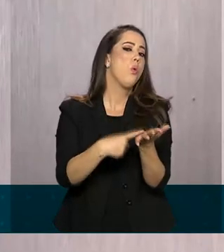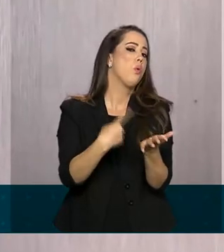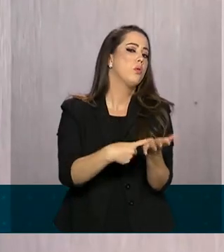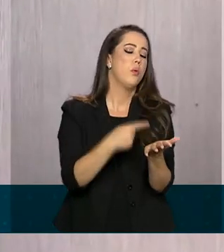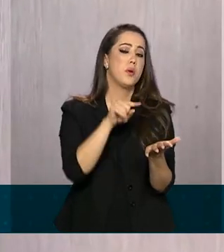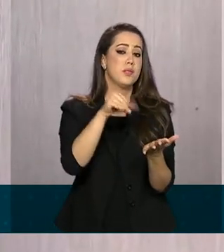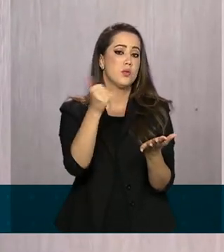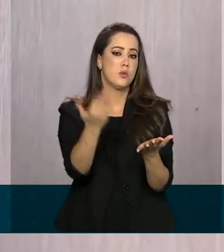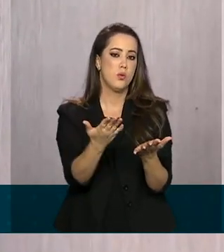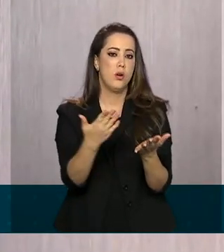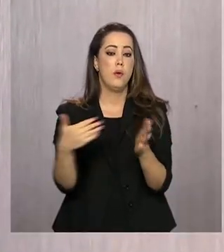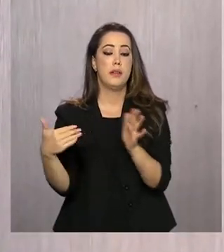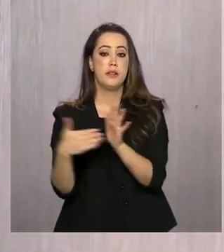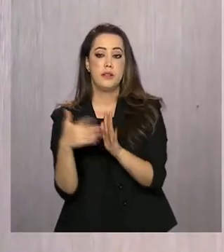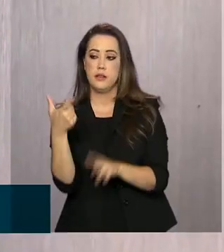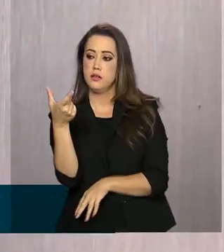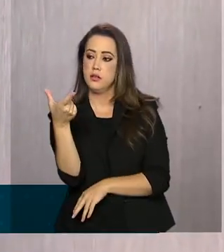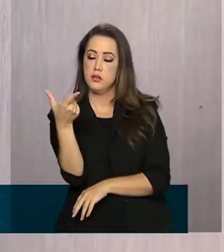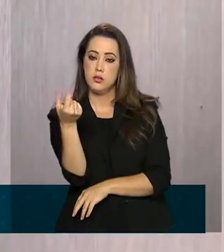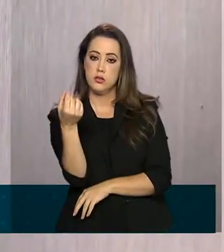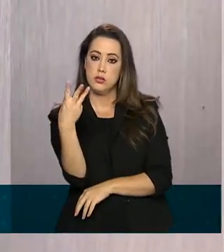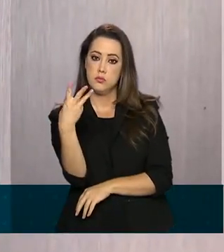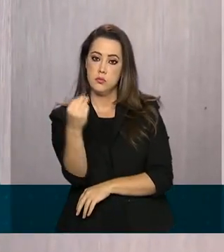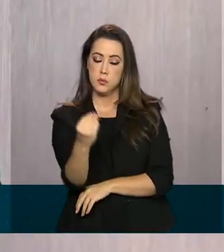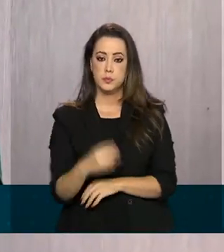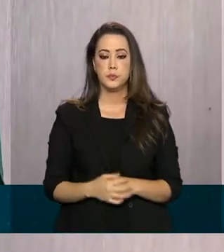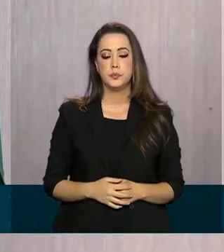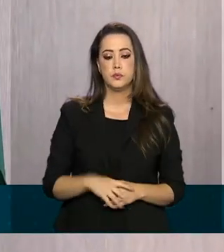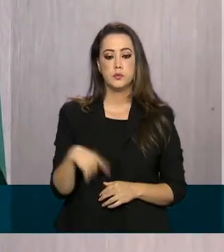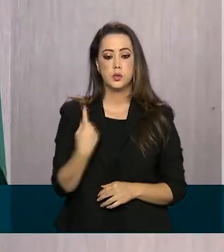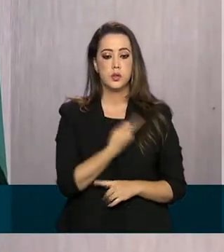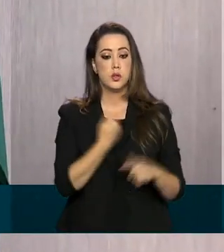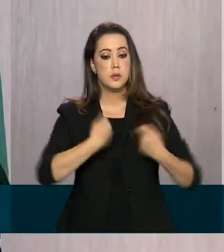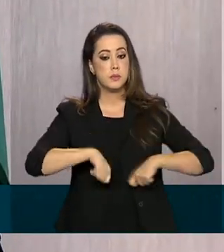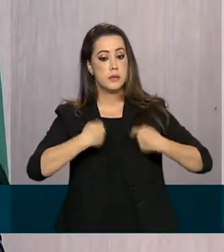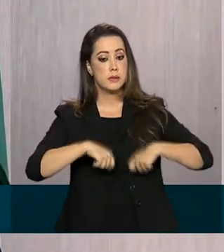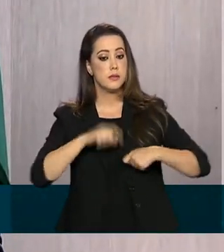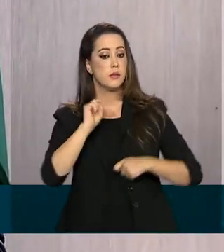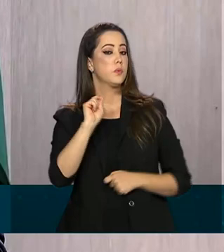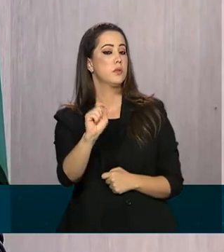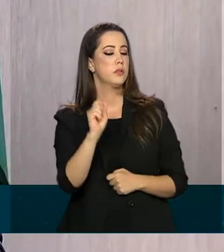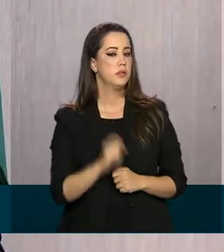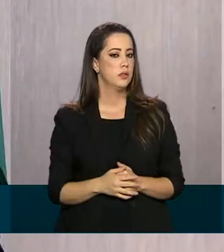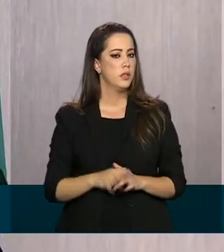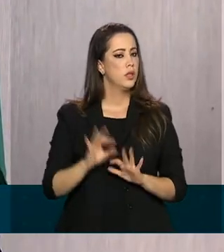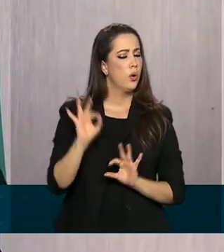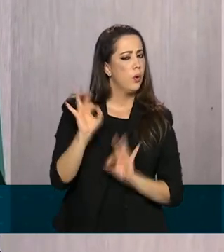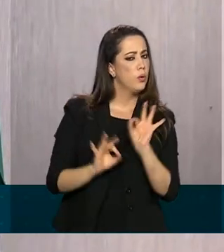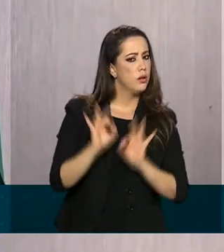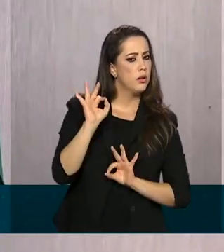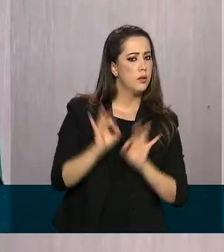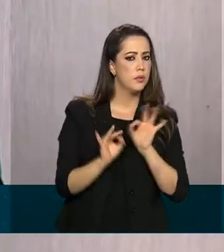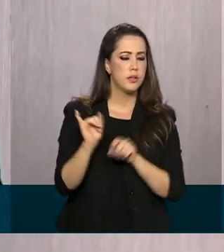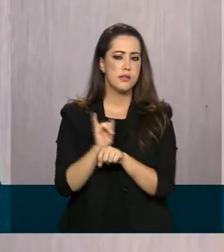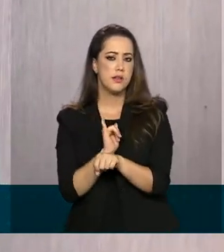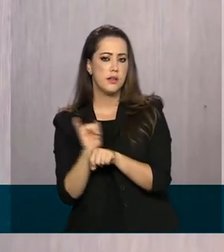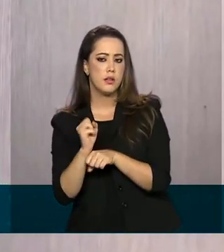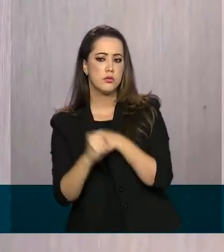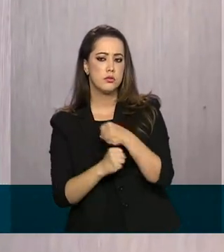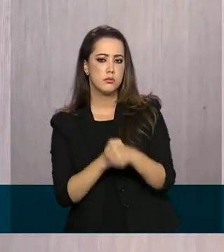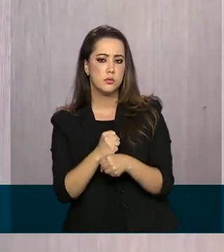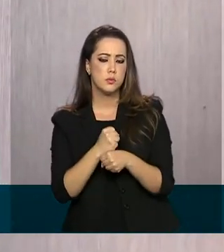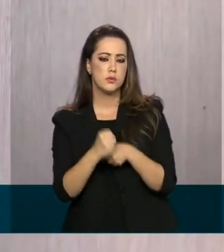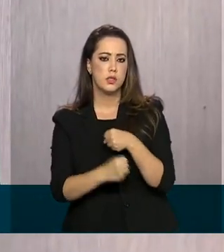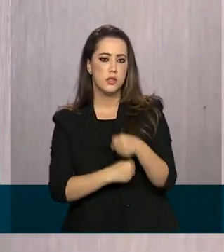brasileiro, que é 2030. Então, o que nós precisamos fazer? Estabelecendo as estratégias, ano a ano, passo a